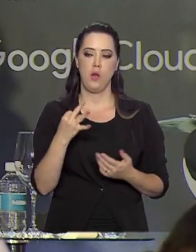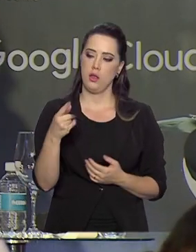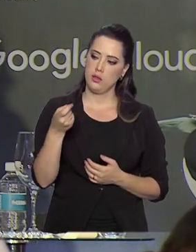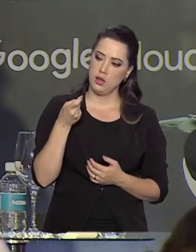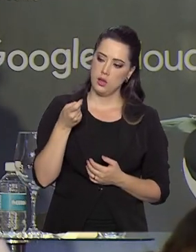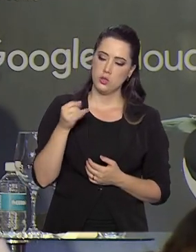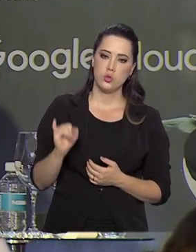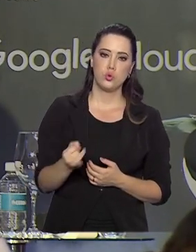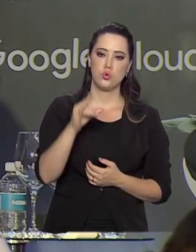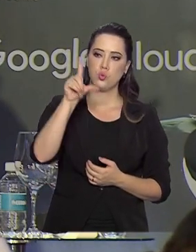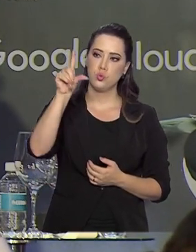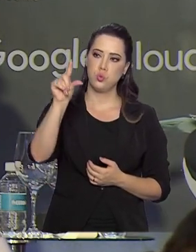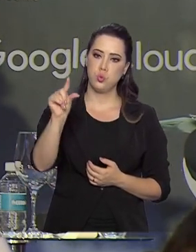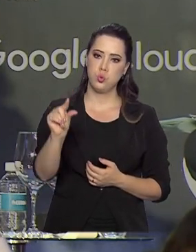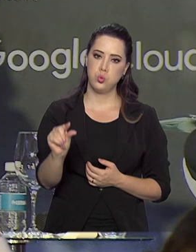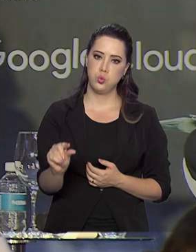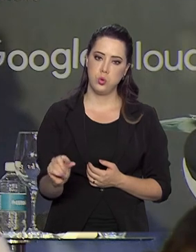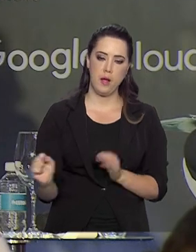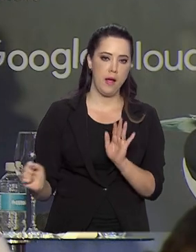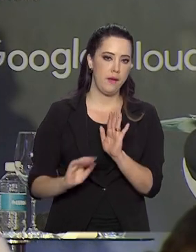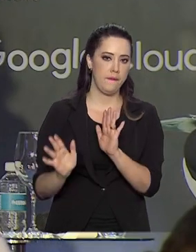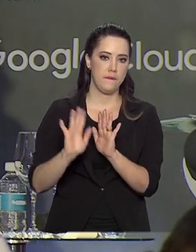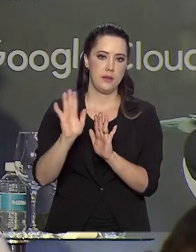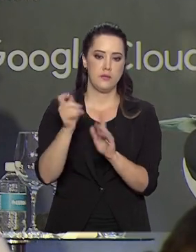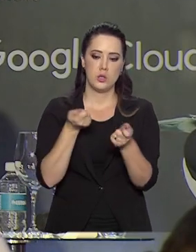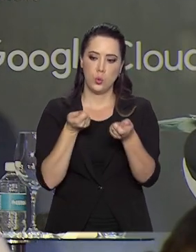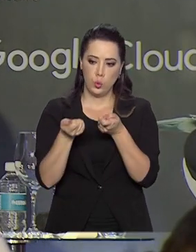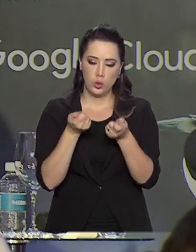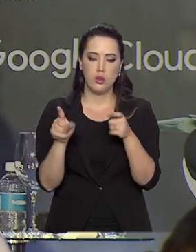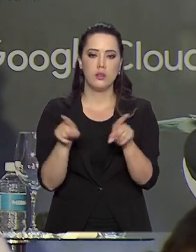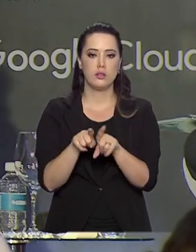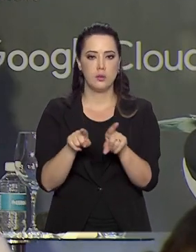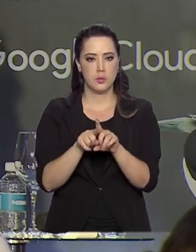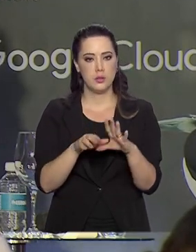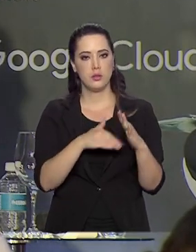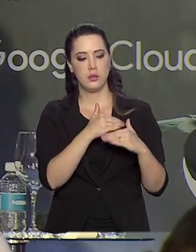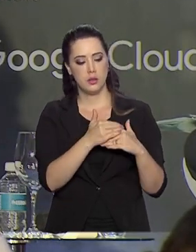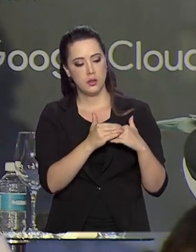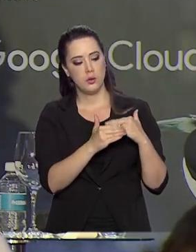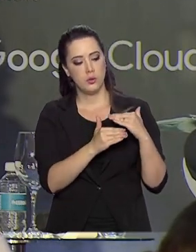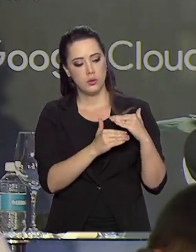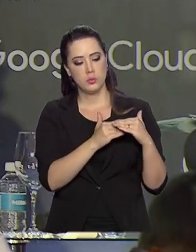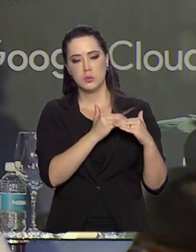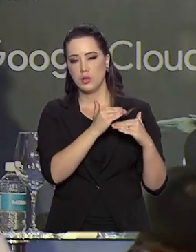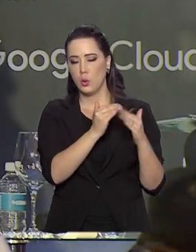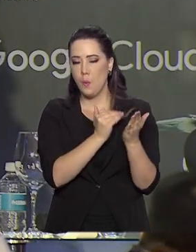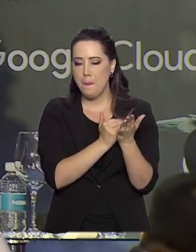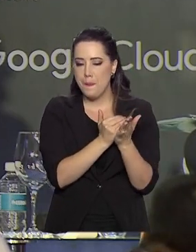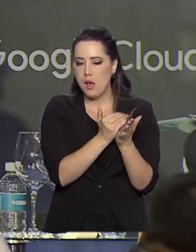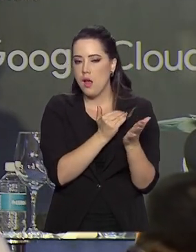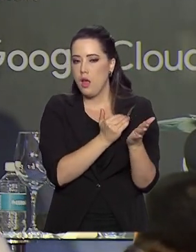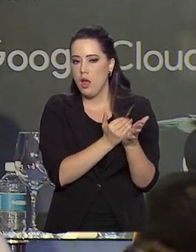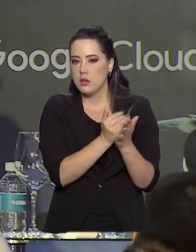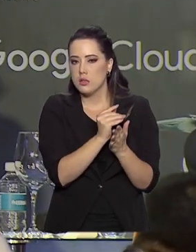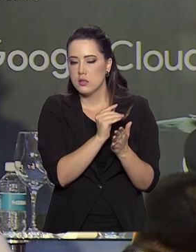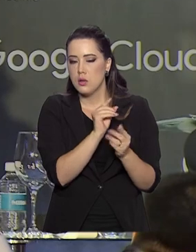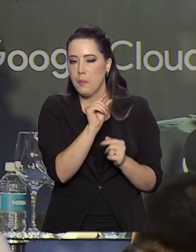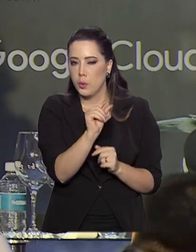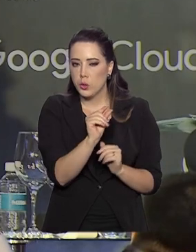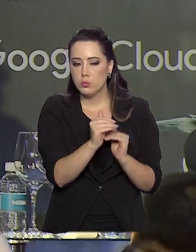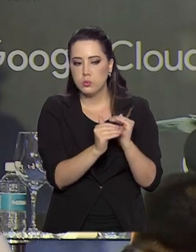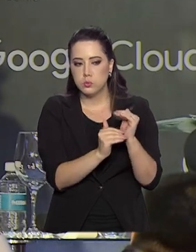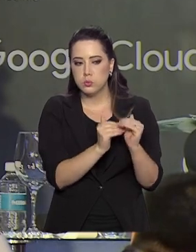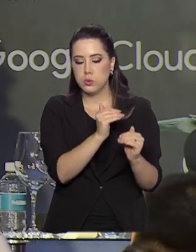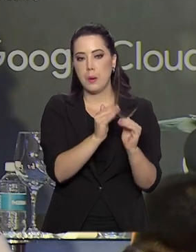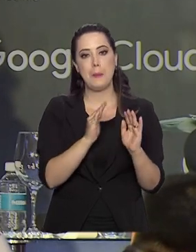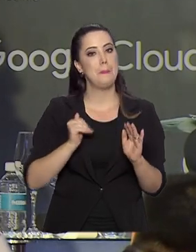de juros desabar, a inflação continua sob controle, descendo, o crescimento econômico está começando lento ainda, mas já seguramente vai